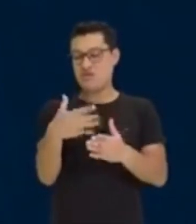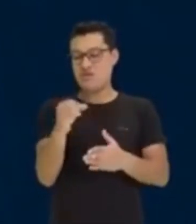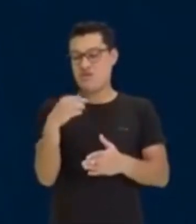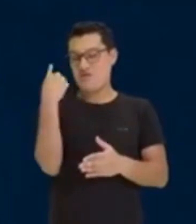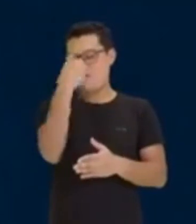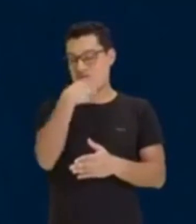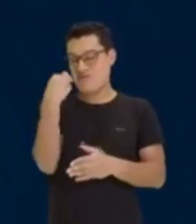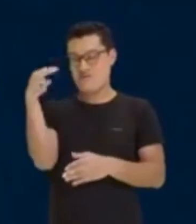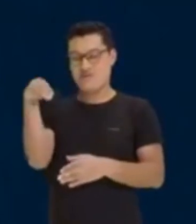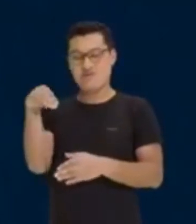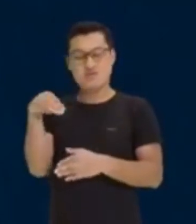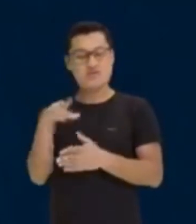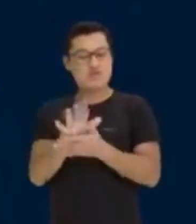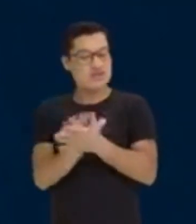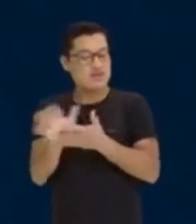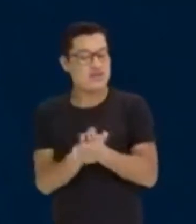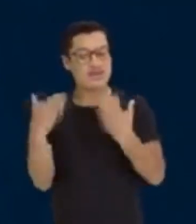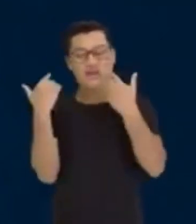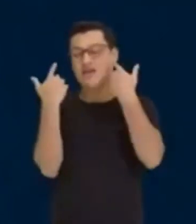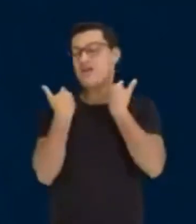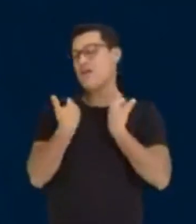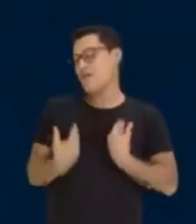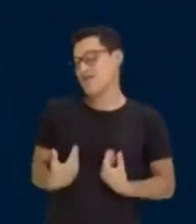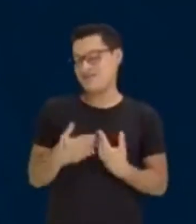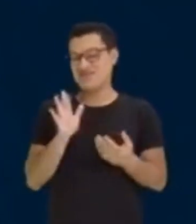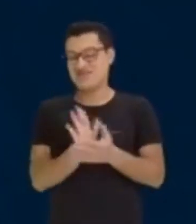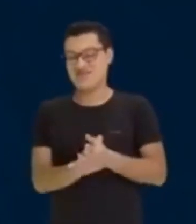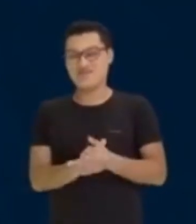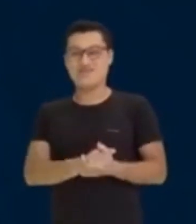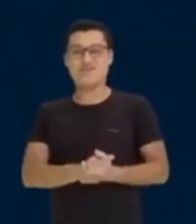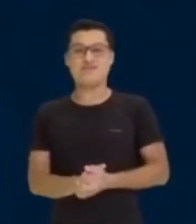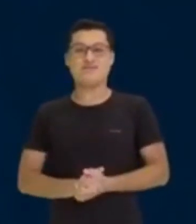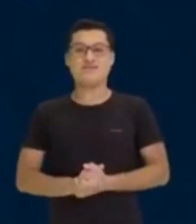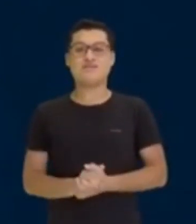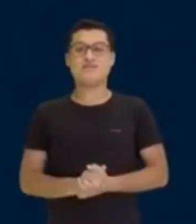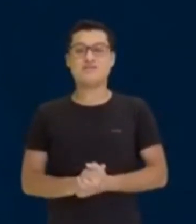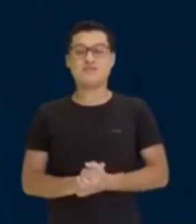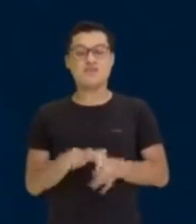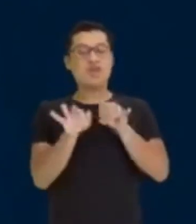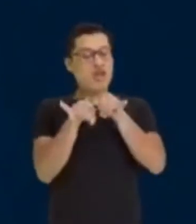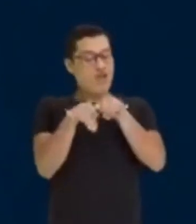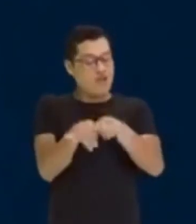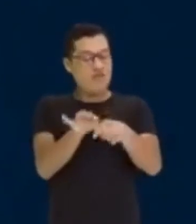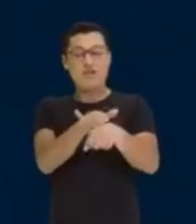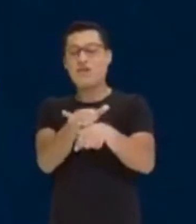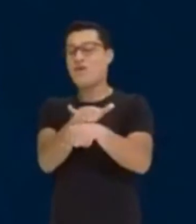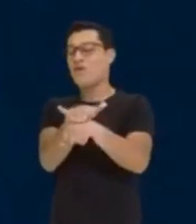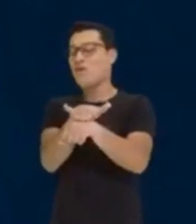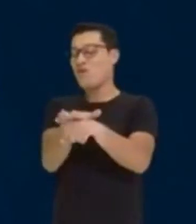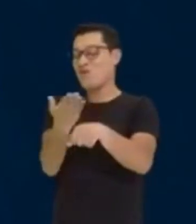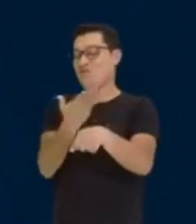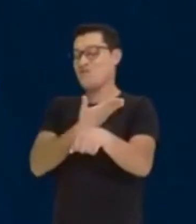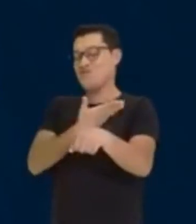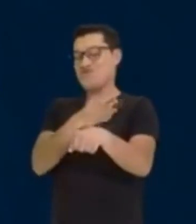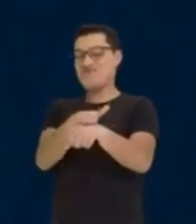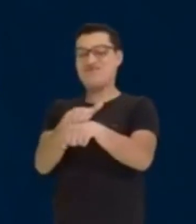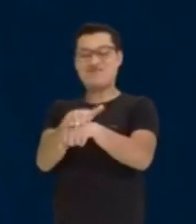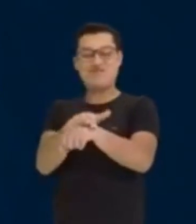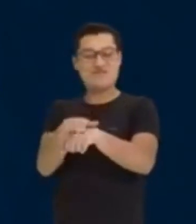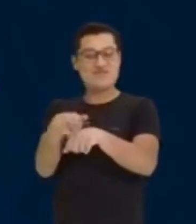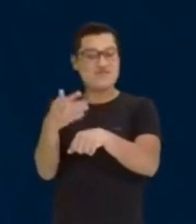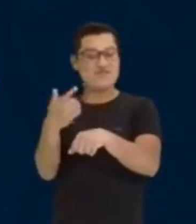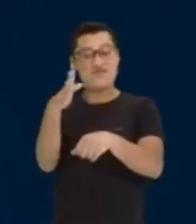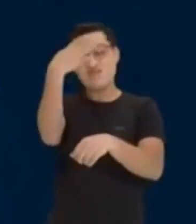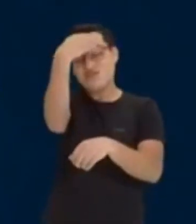suar, ou seja, na metade do tempo, concorda comigo? E aí, ele ficou conversando com o amigo dele, ele tinha até